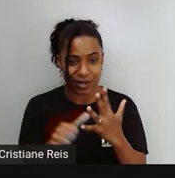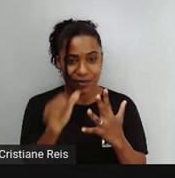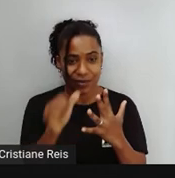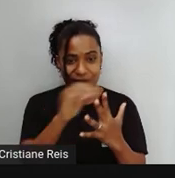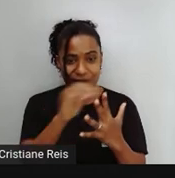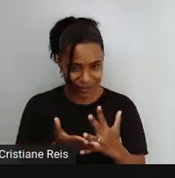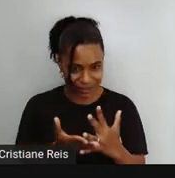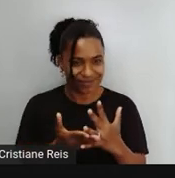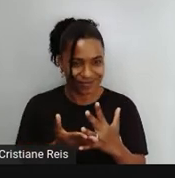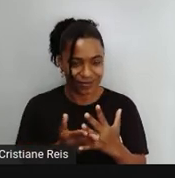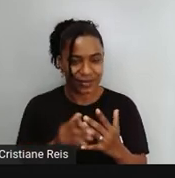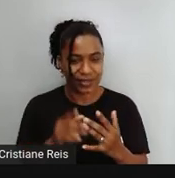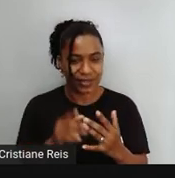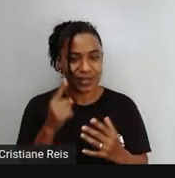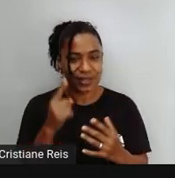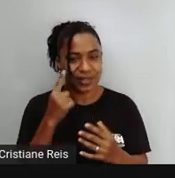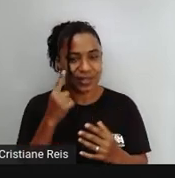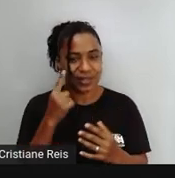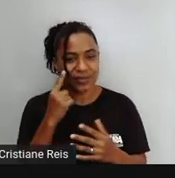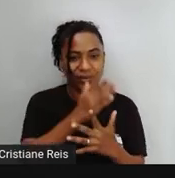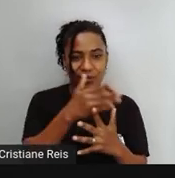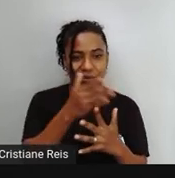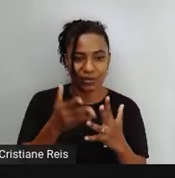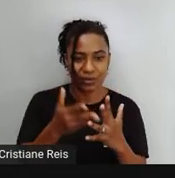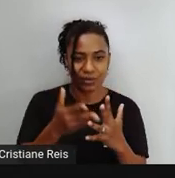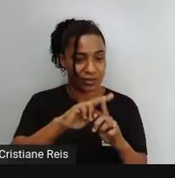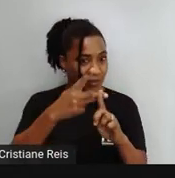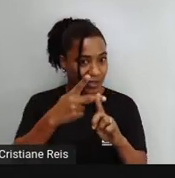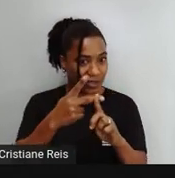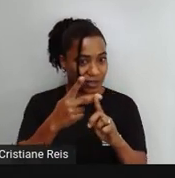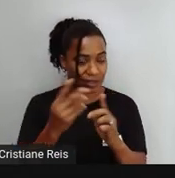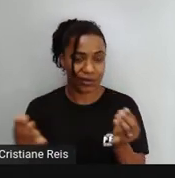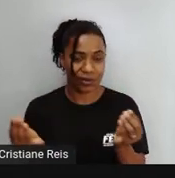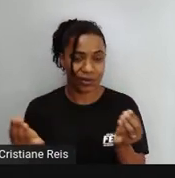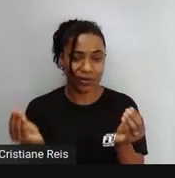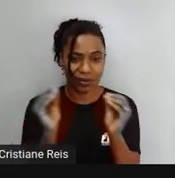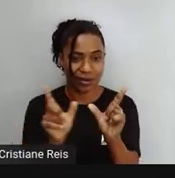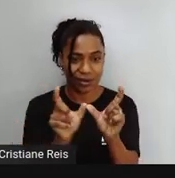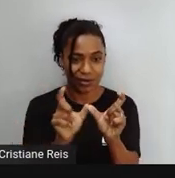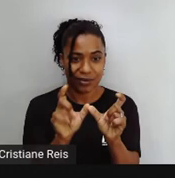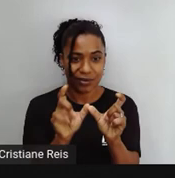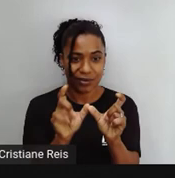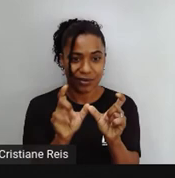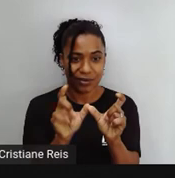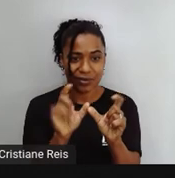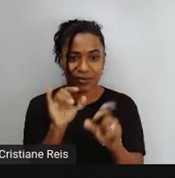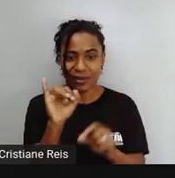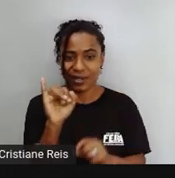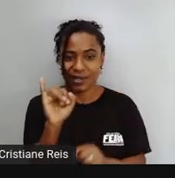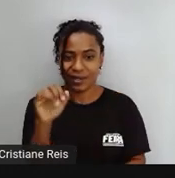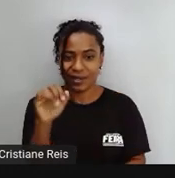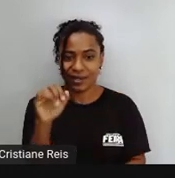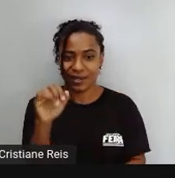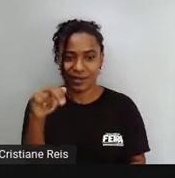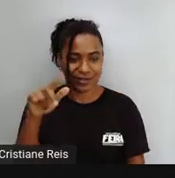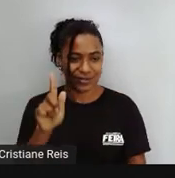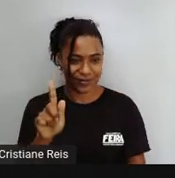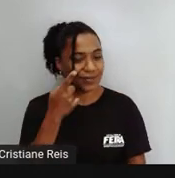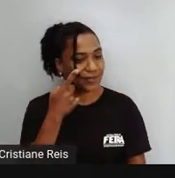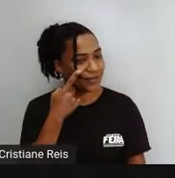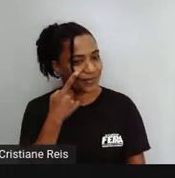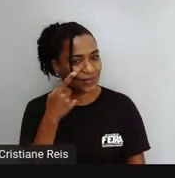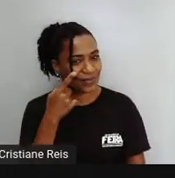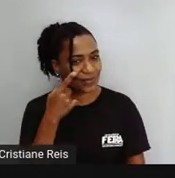Consoante E acrescentar ING A última exceção Vejam que são Os verbos